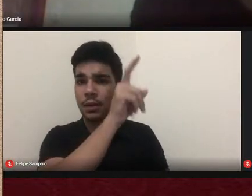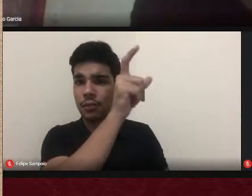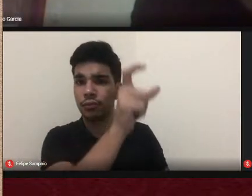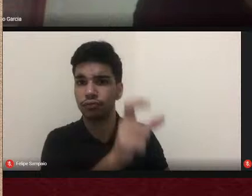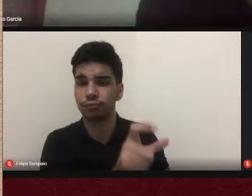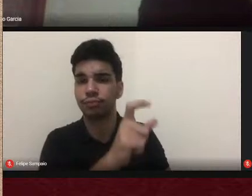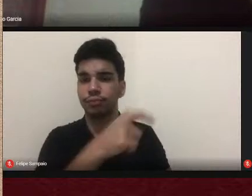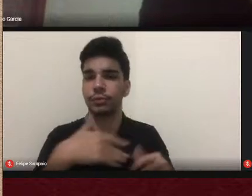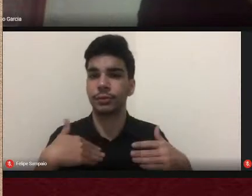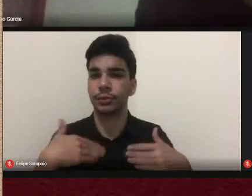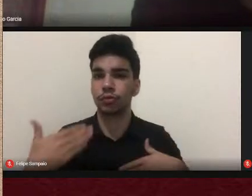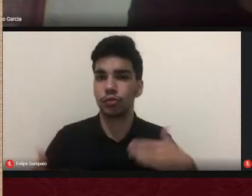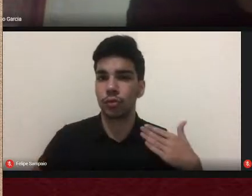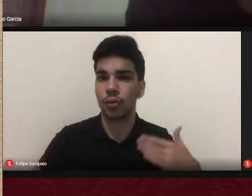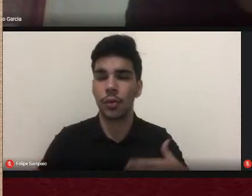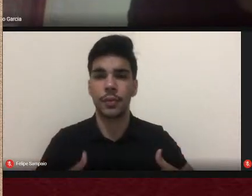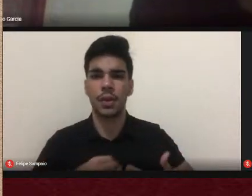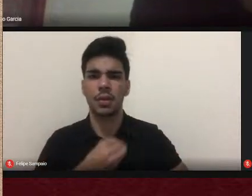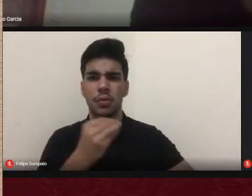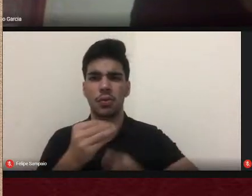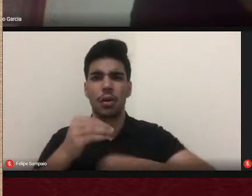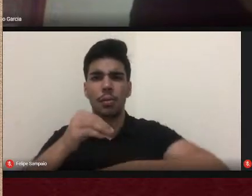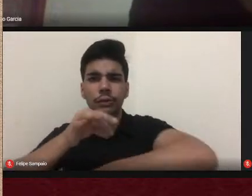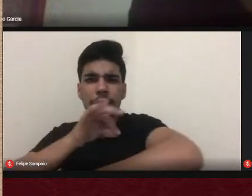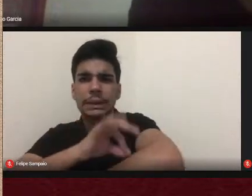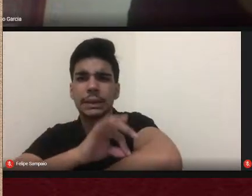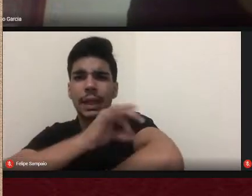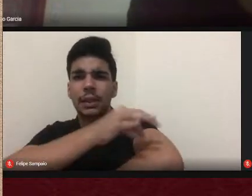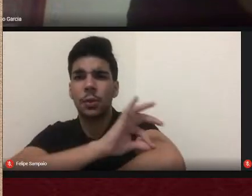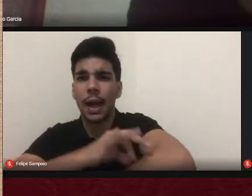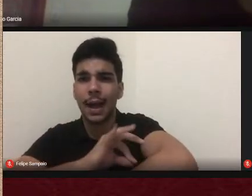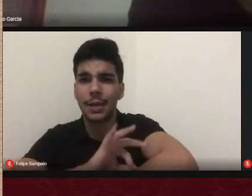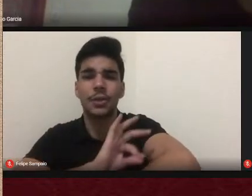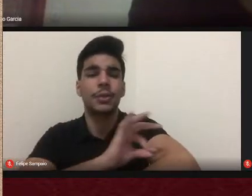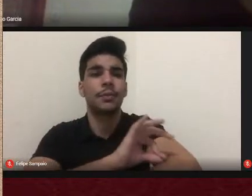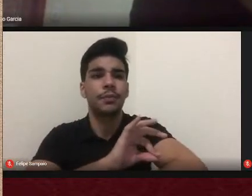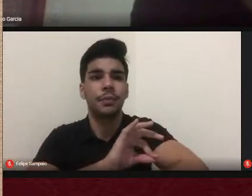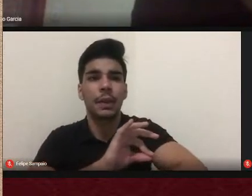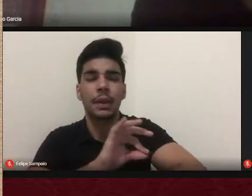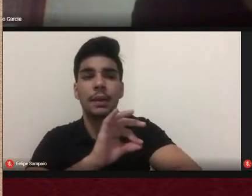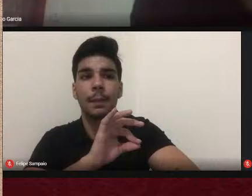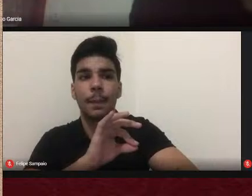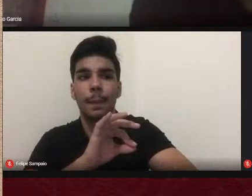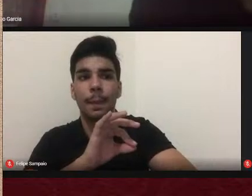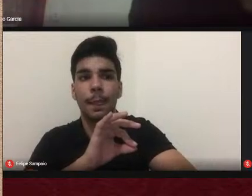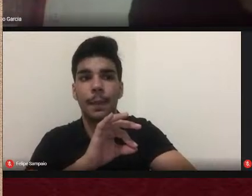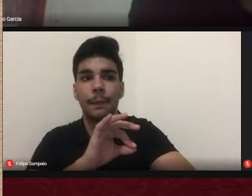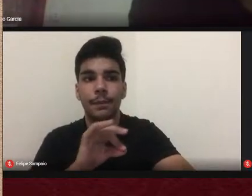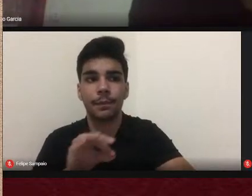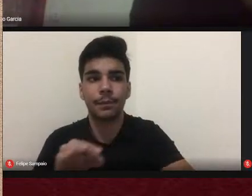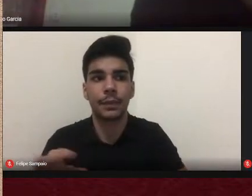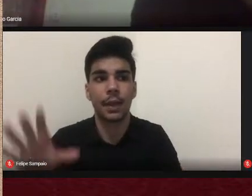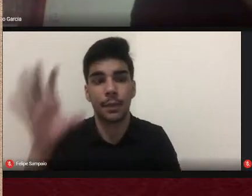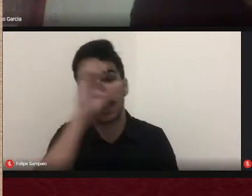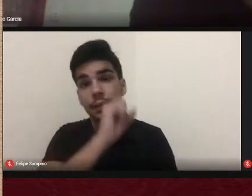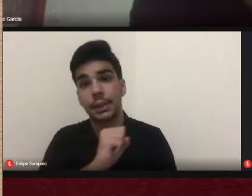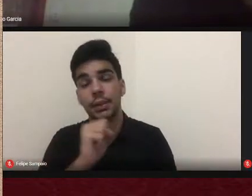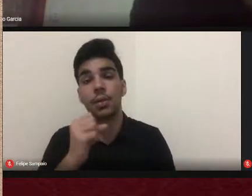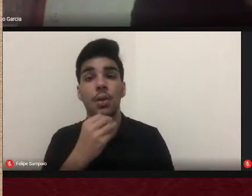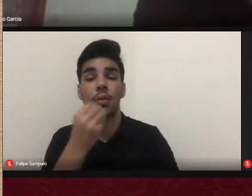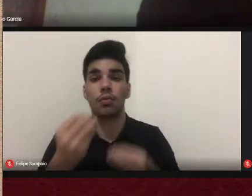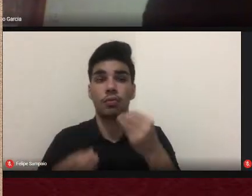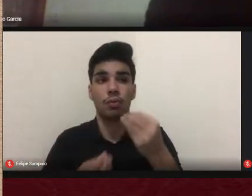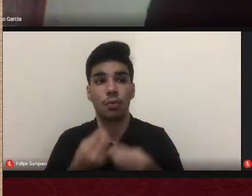instrumentalizações dessa marca corporal específica que é a tatuagem e compreender como ela atua nesse